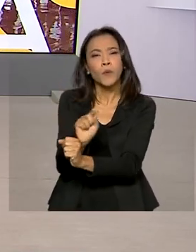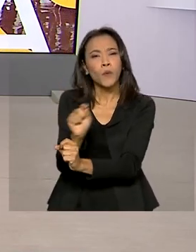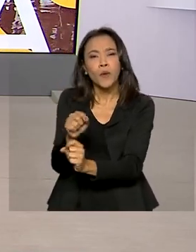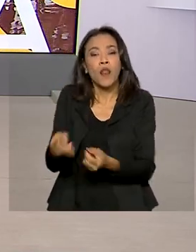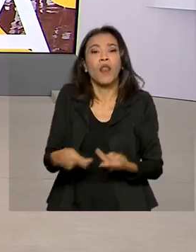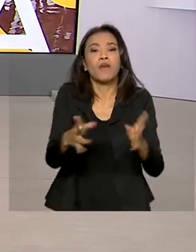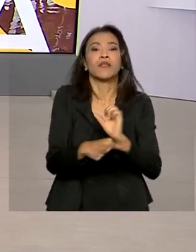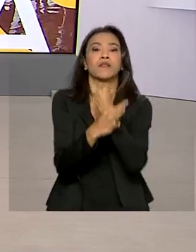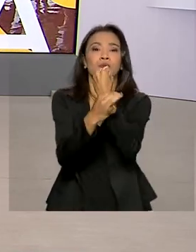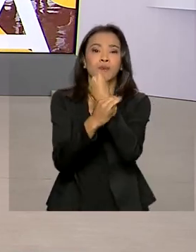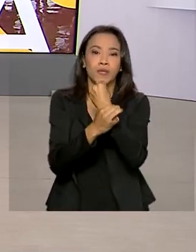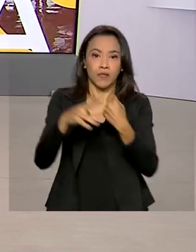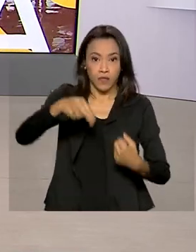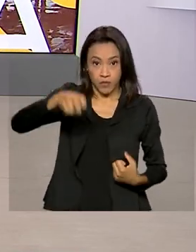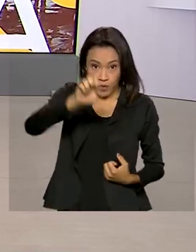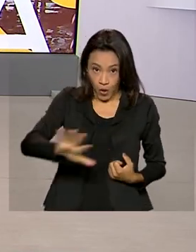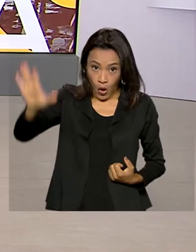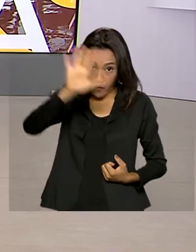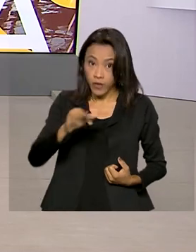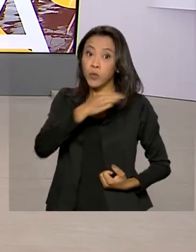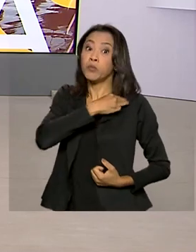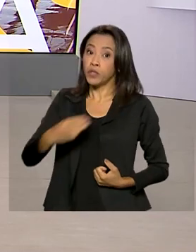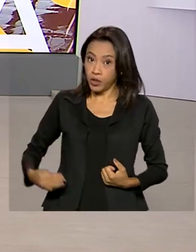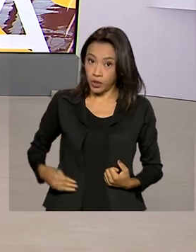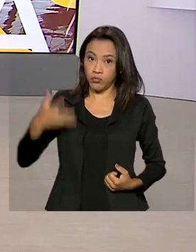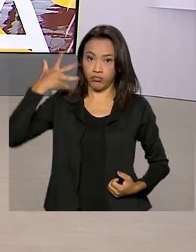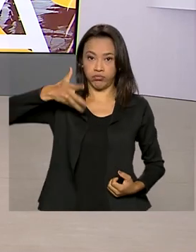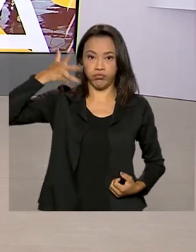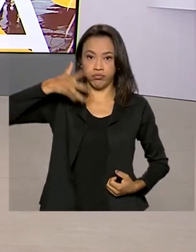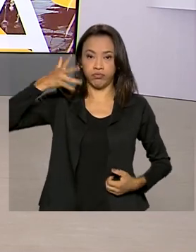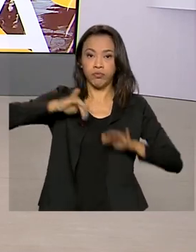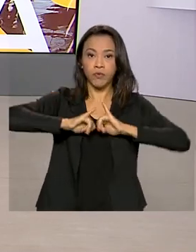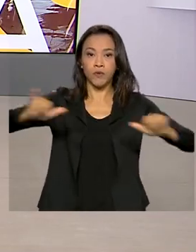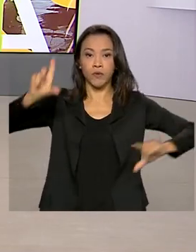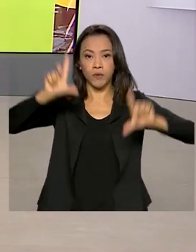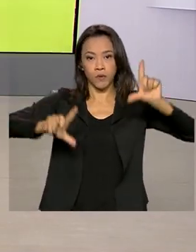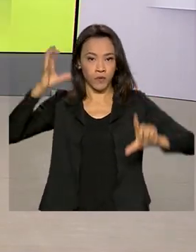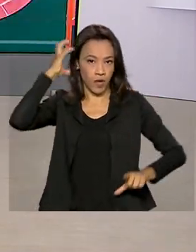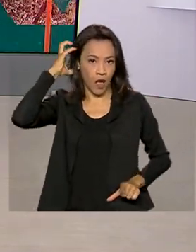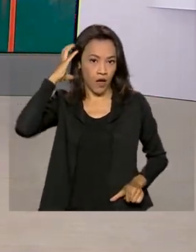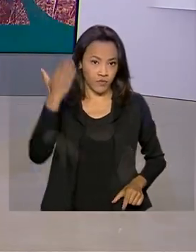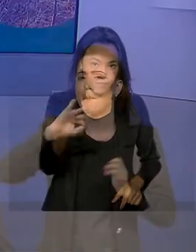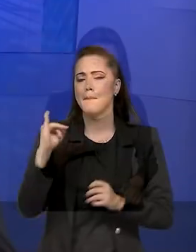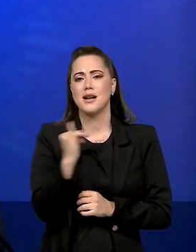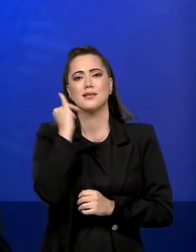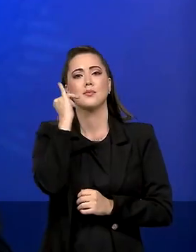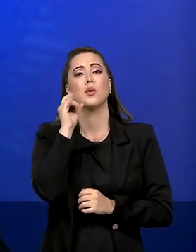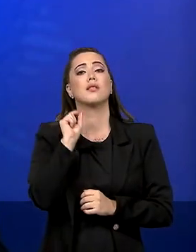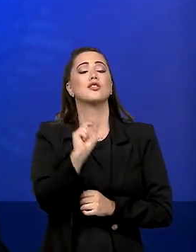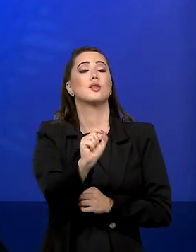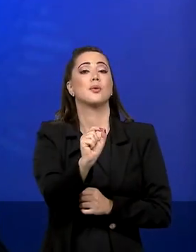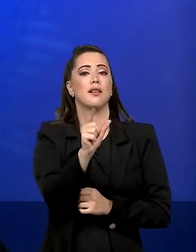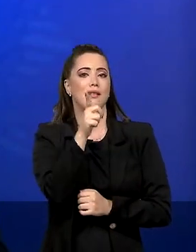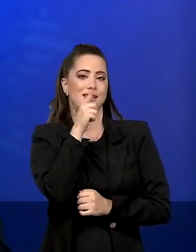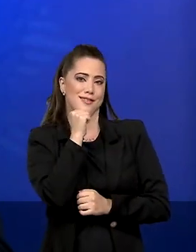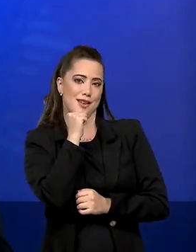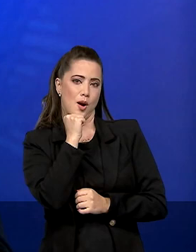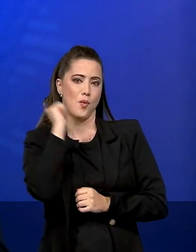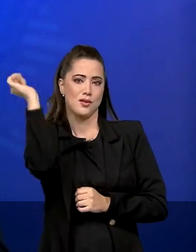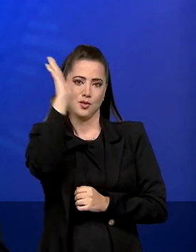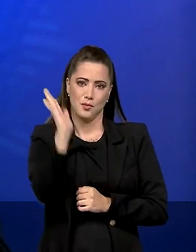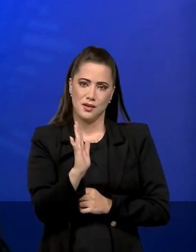hídrica ao Nordeste. Rogério Marinho fez pronunciamento em rede nacional de rádio e TV. A missão do nosso governo